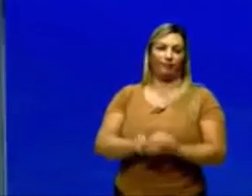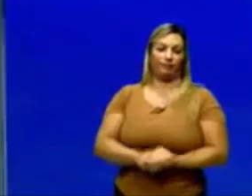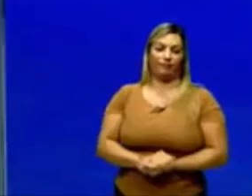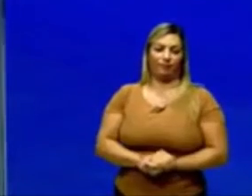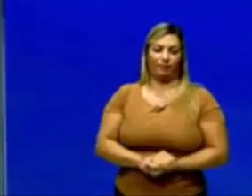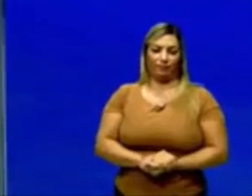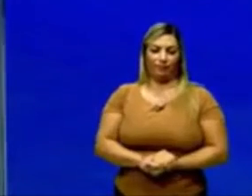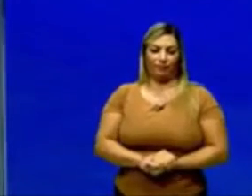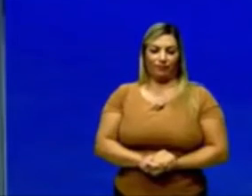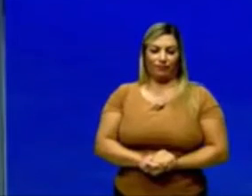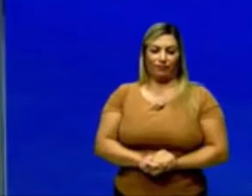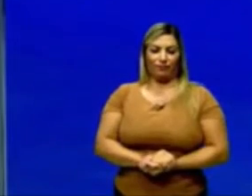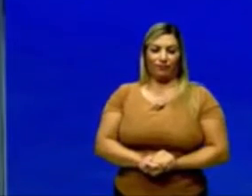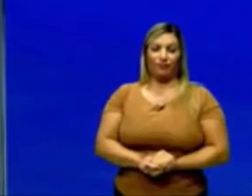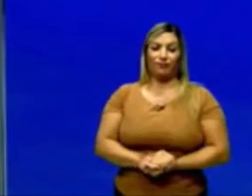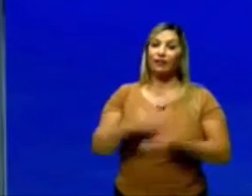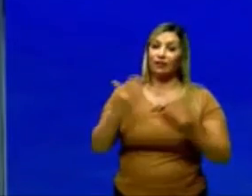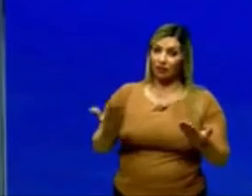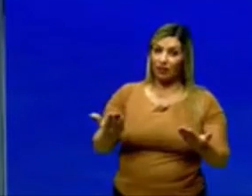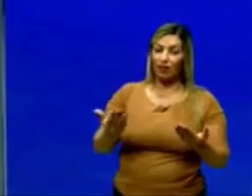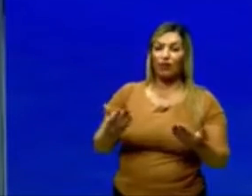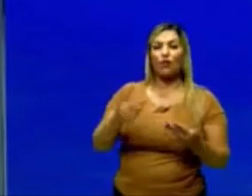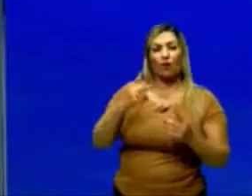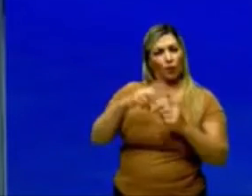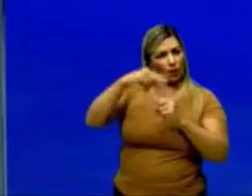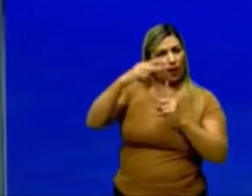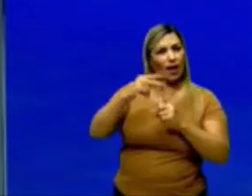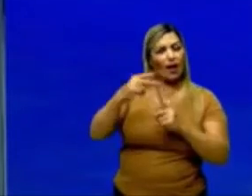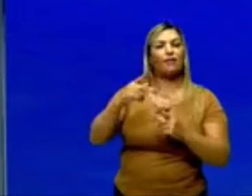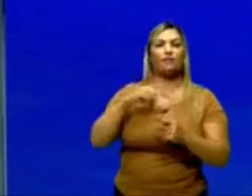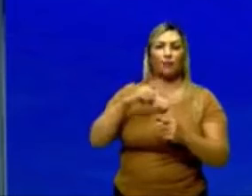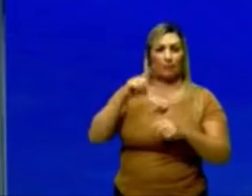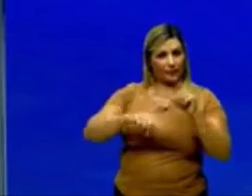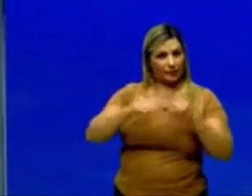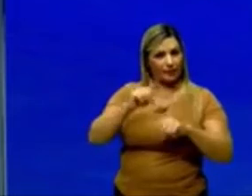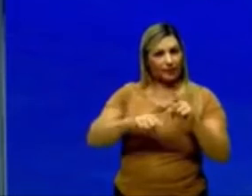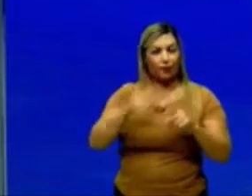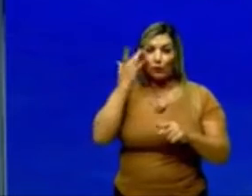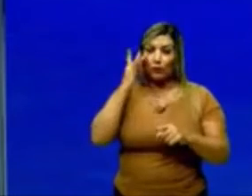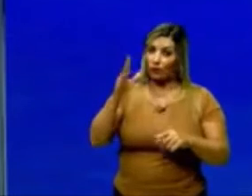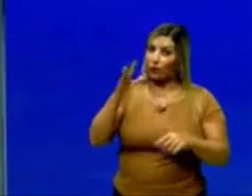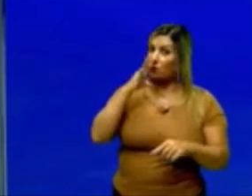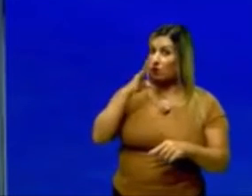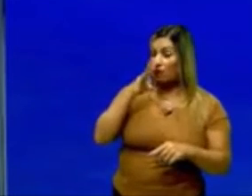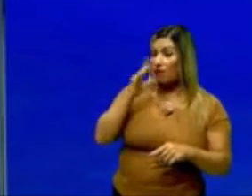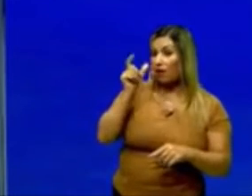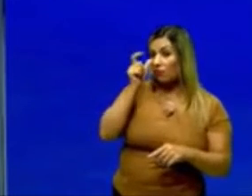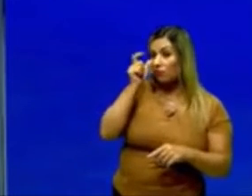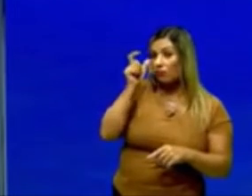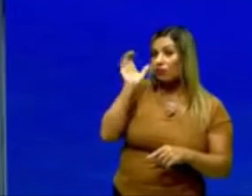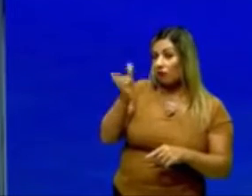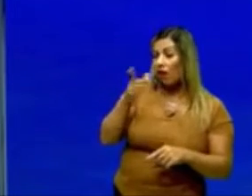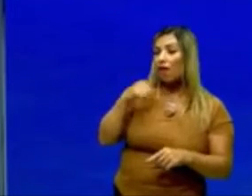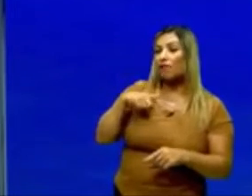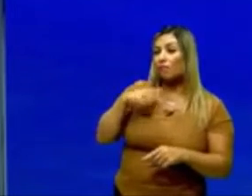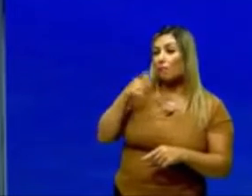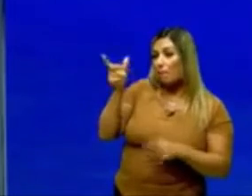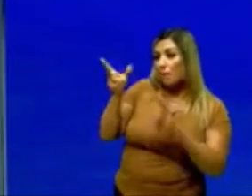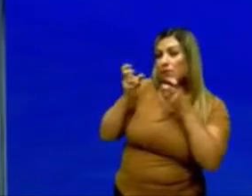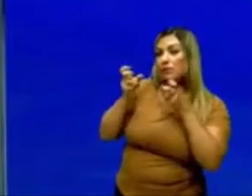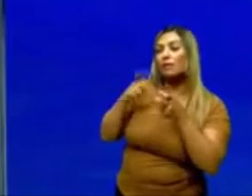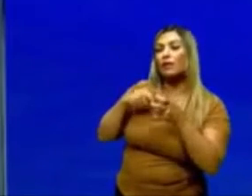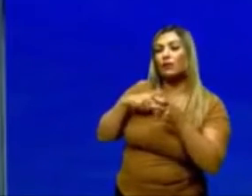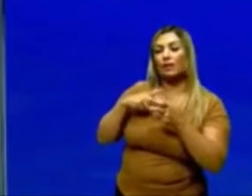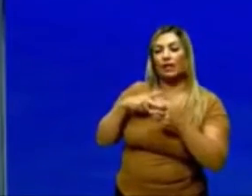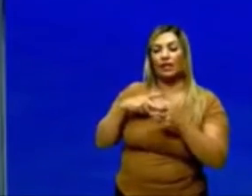E aí, quando eu falo lá nas garrafas PET, nos materiais, eu não sei se vocês já observaram que eles têm alguns códigos ali, e